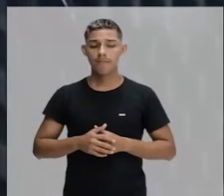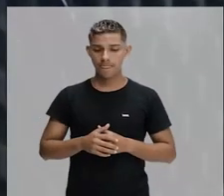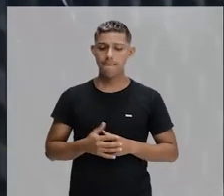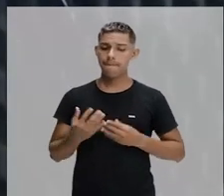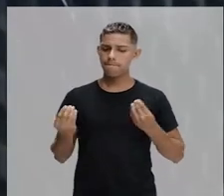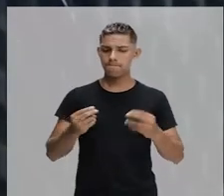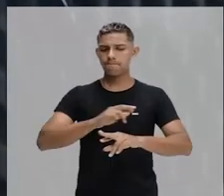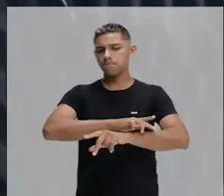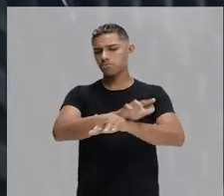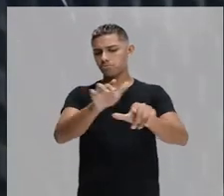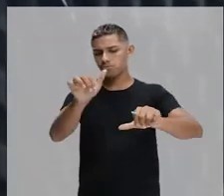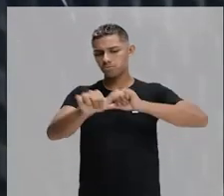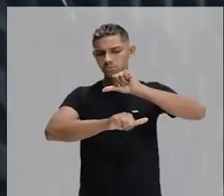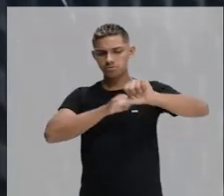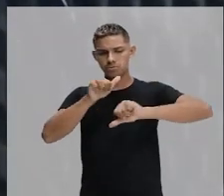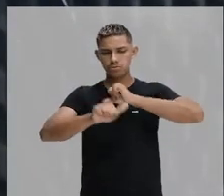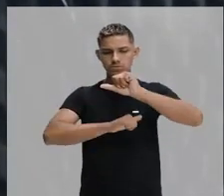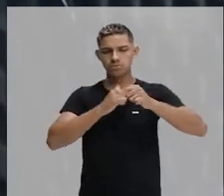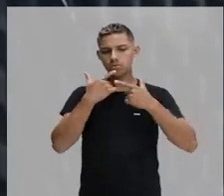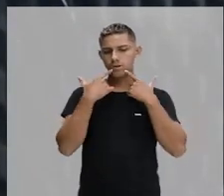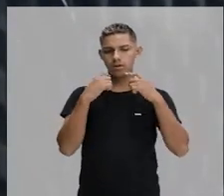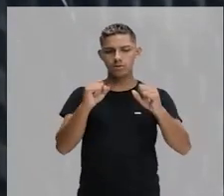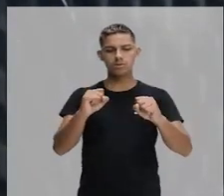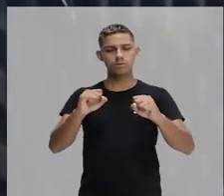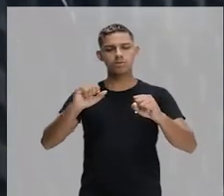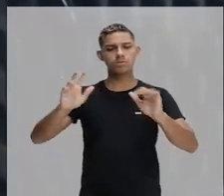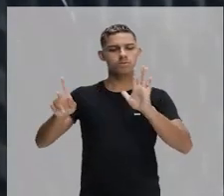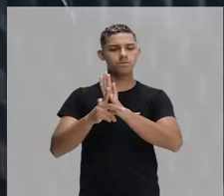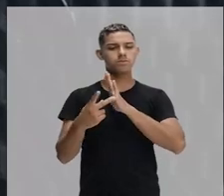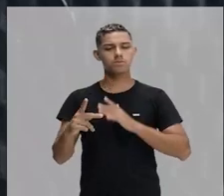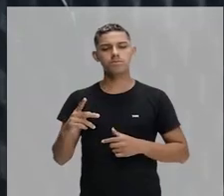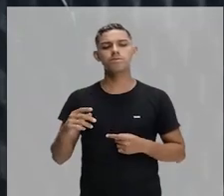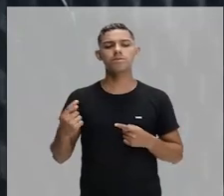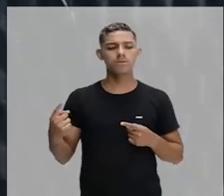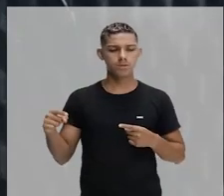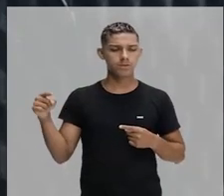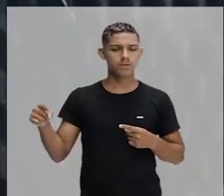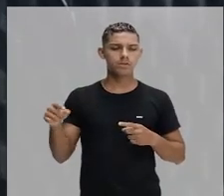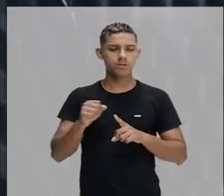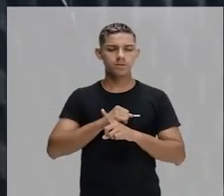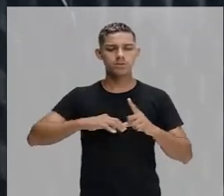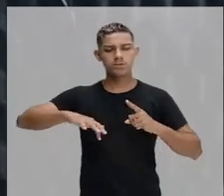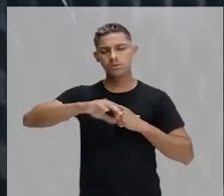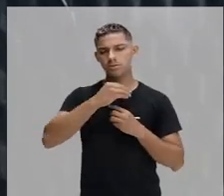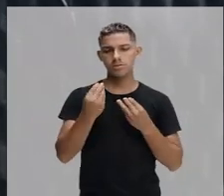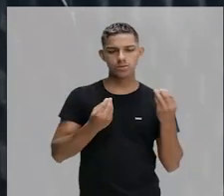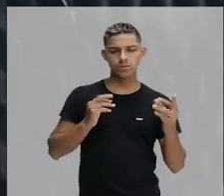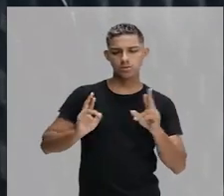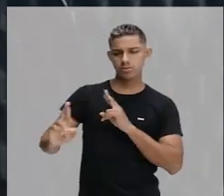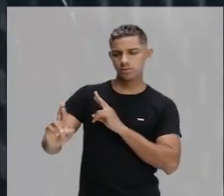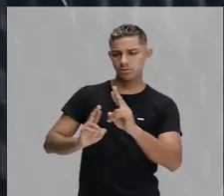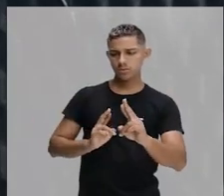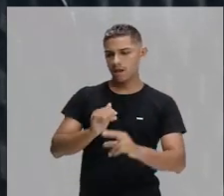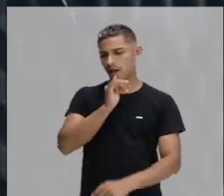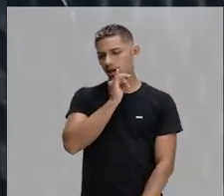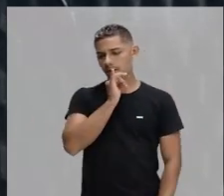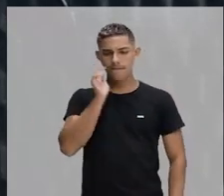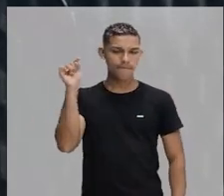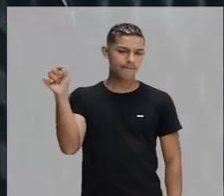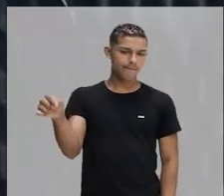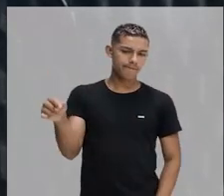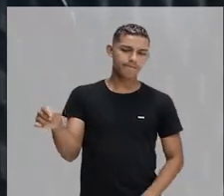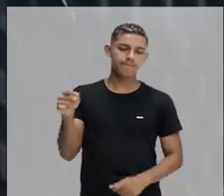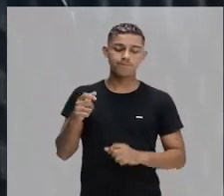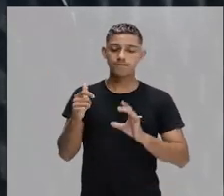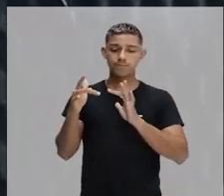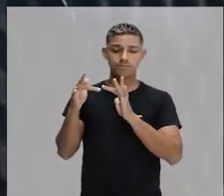variedades sociais, ela está muito relacionada àquela parcela com a qual você se relaciona. Ali, no caso, está relacionada com a